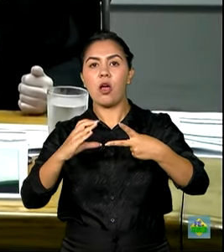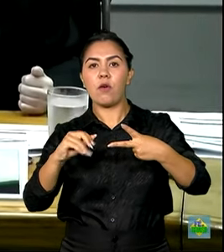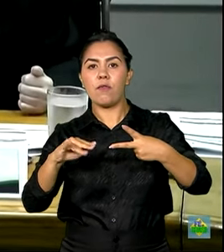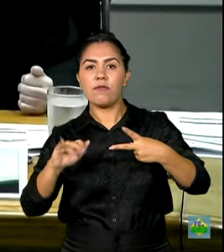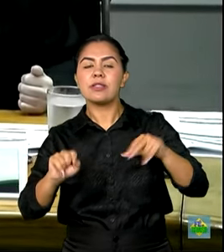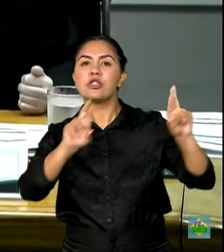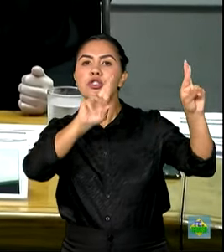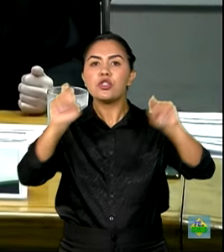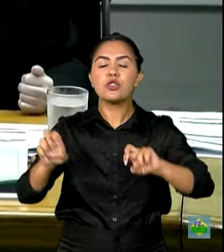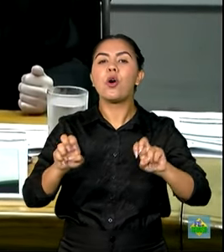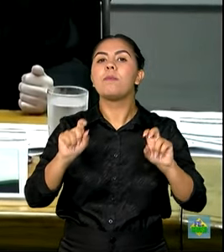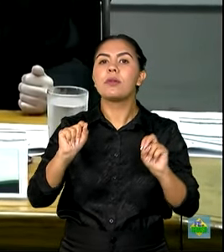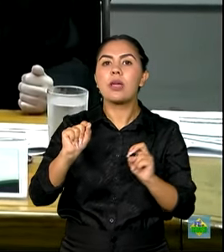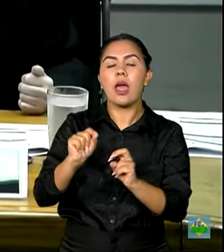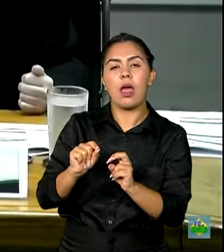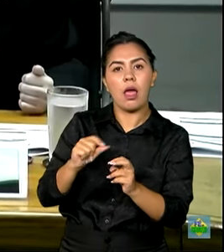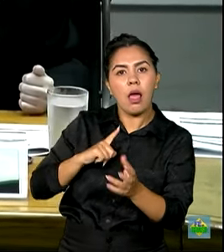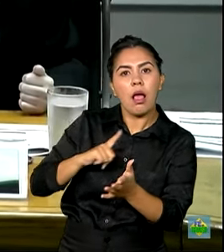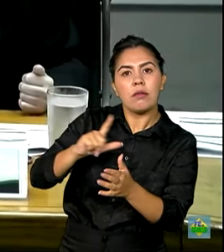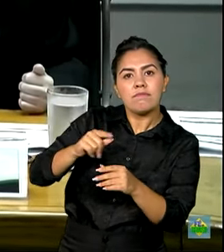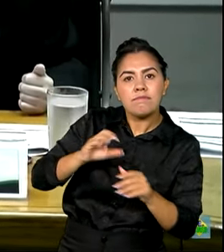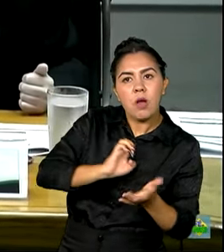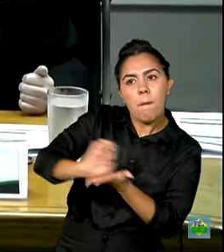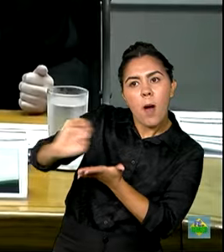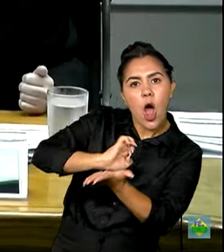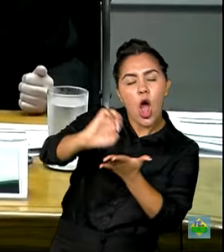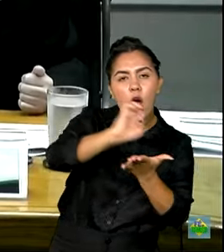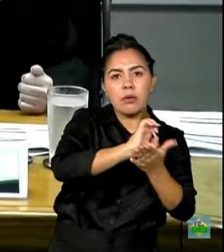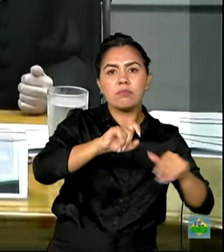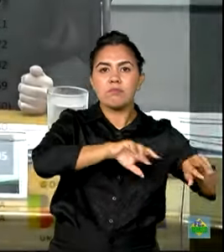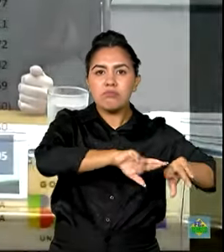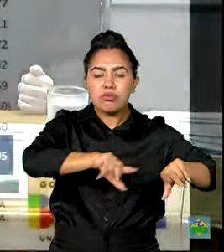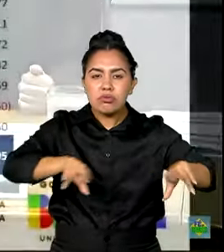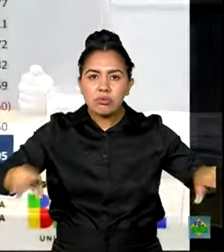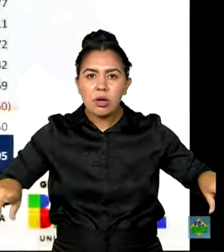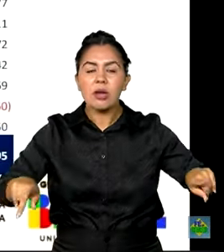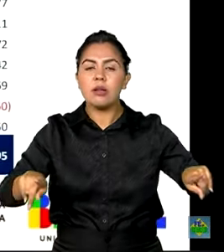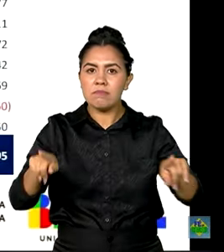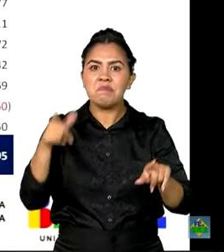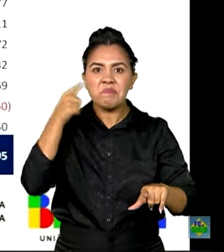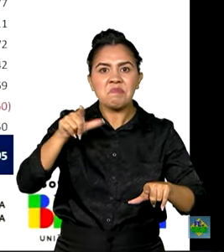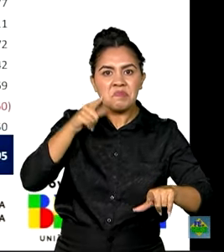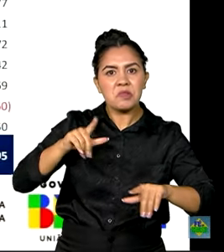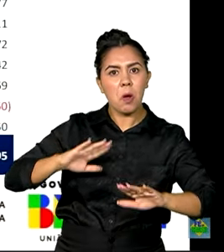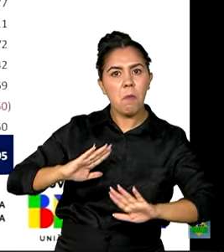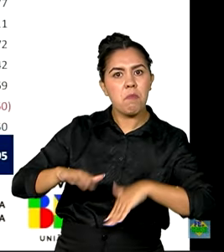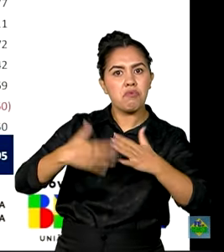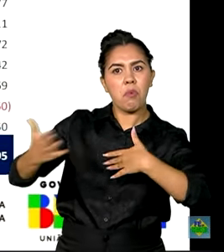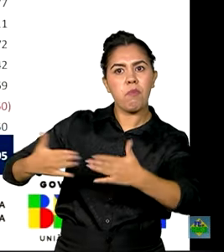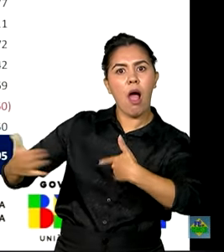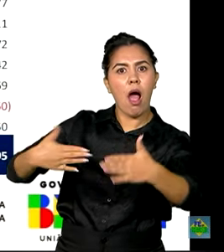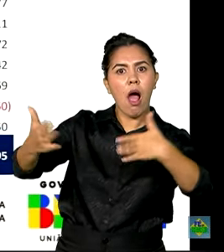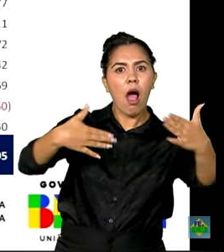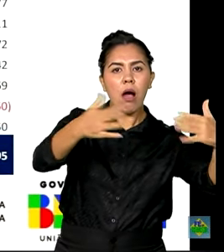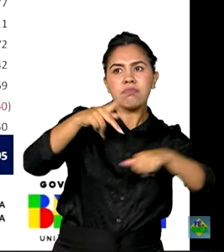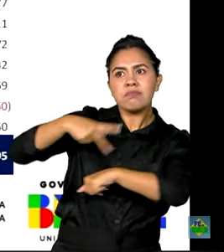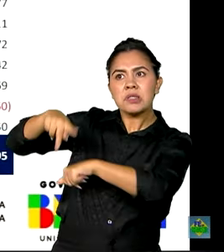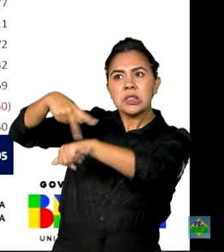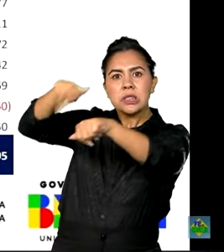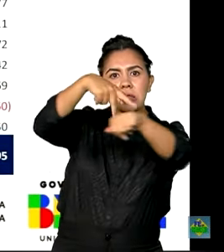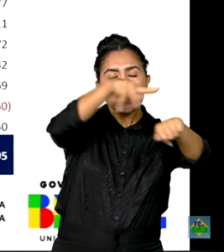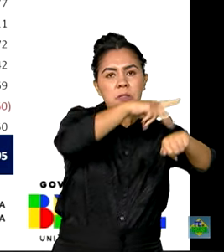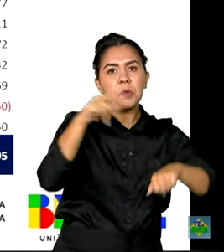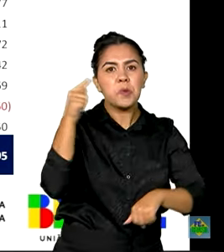tributos. As variáveis que afetam os tributos do comércio exterior estão crescendo e elas também